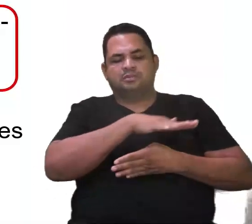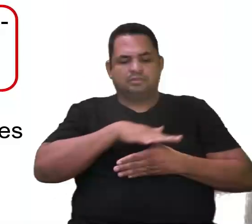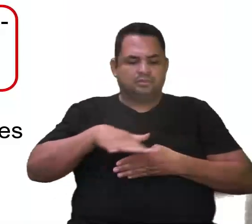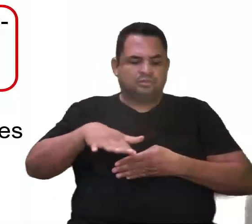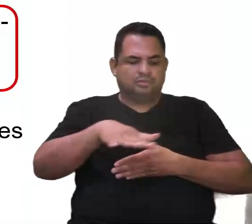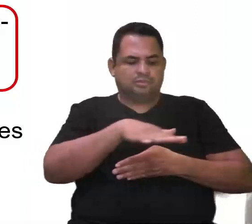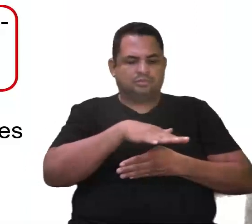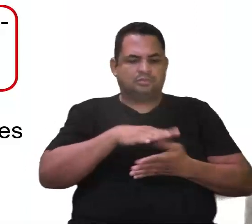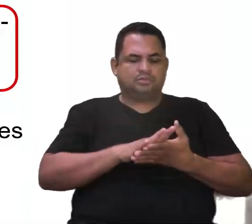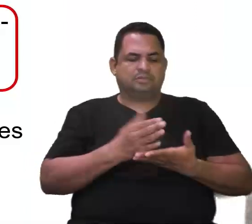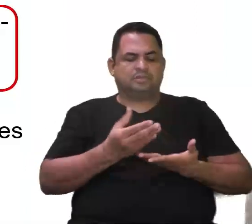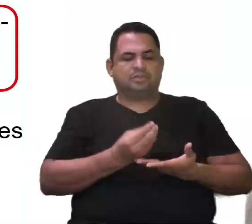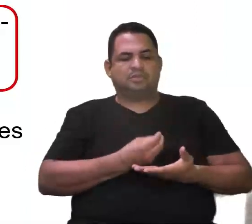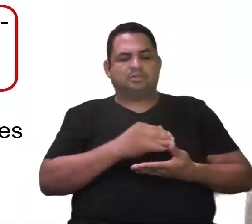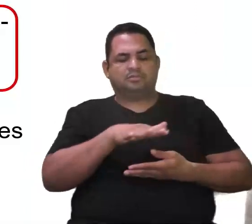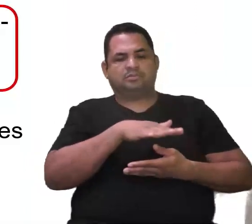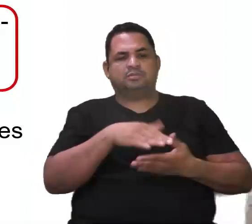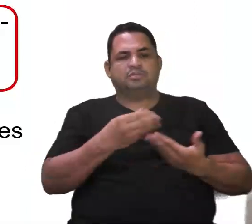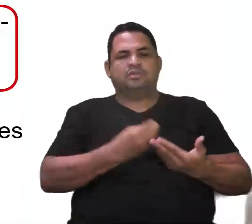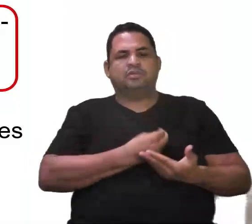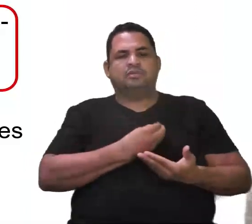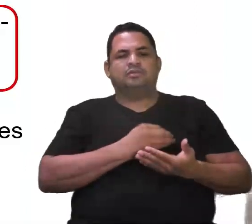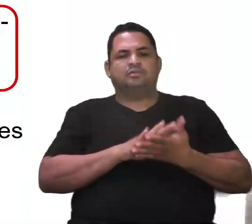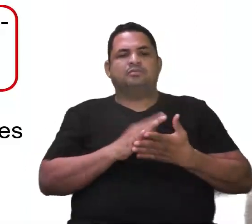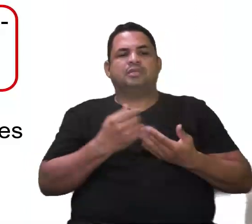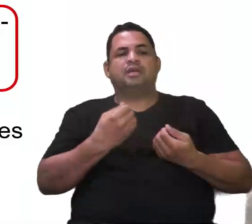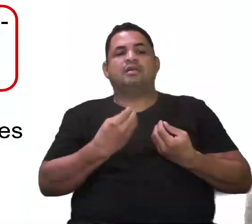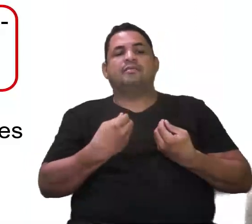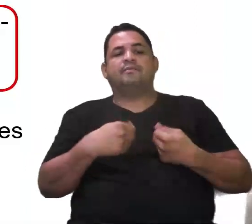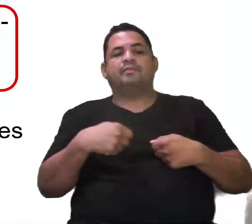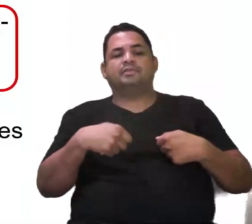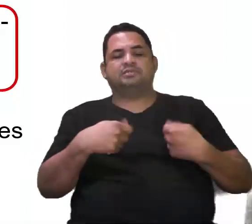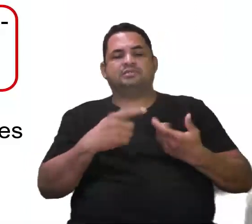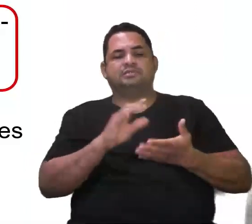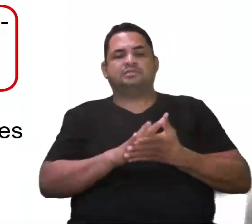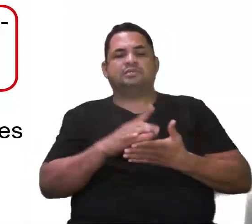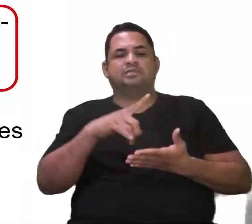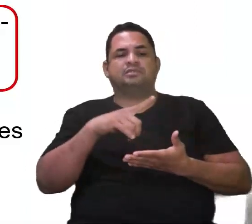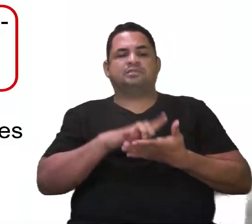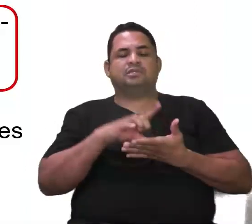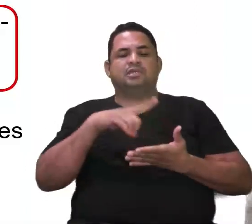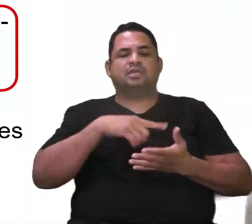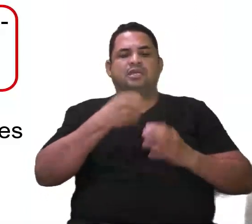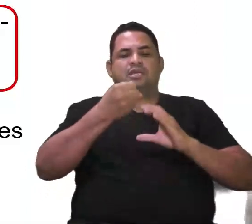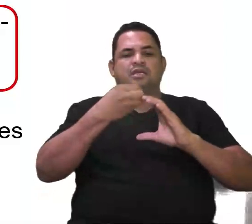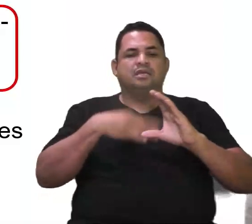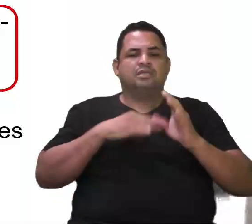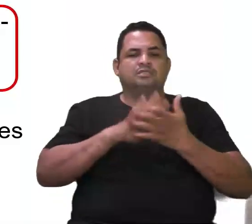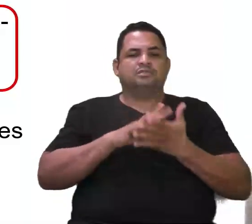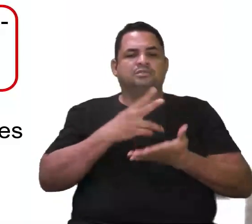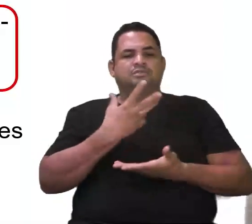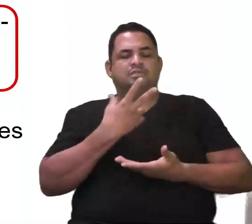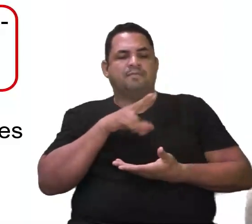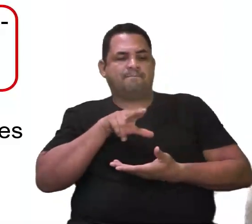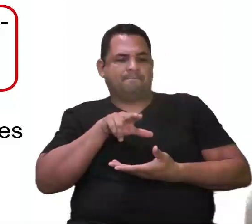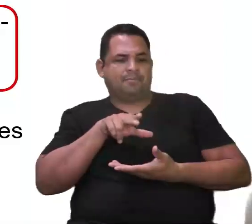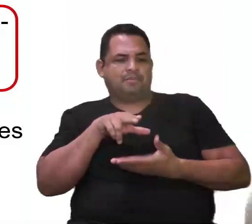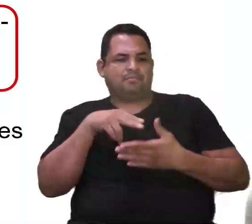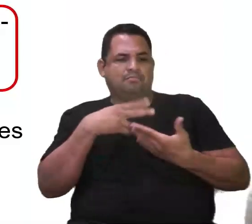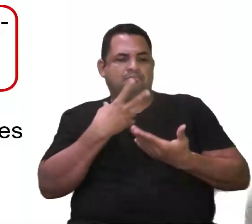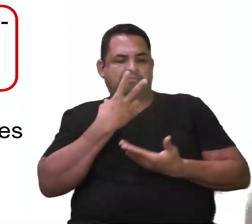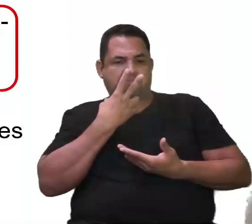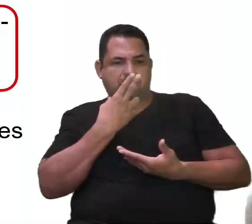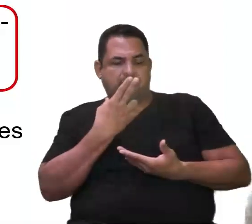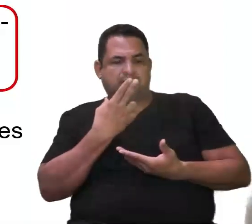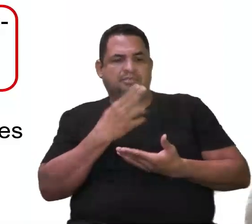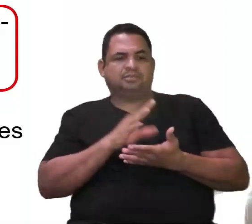determinado ecossistema, um determinado ambiente. E para sobreviver nesse ambiente, eles vão ter características similares. Eles são